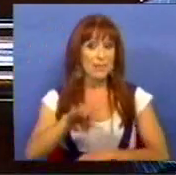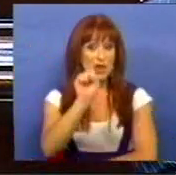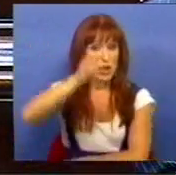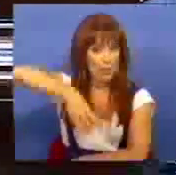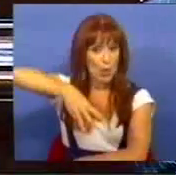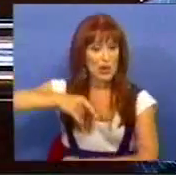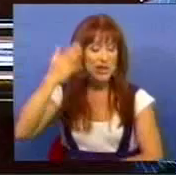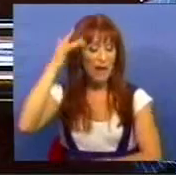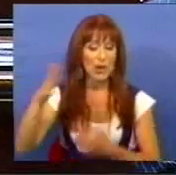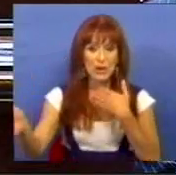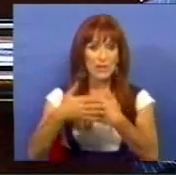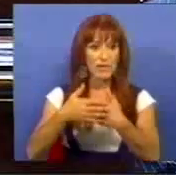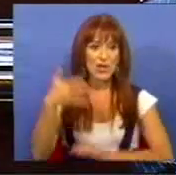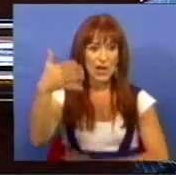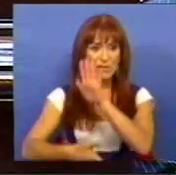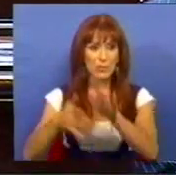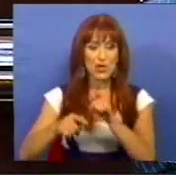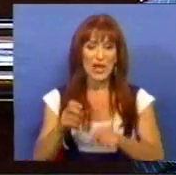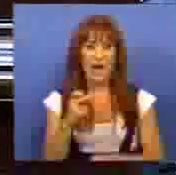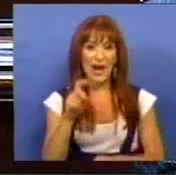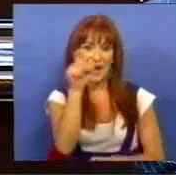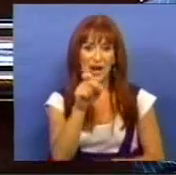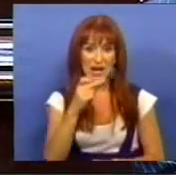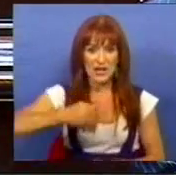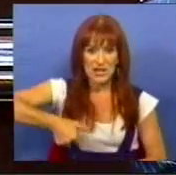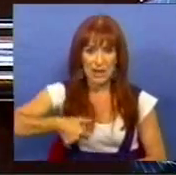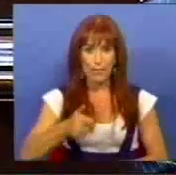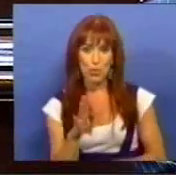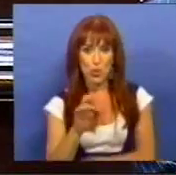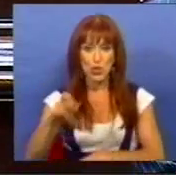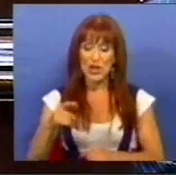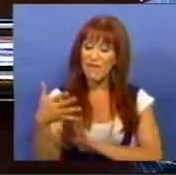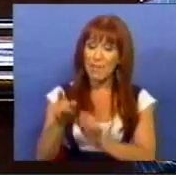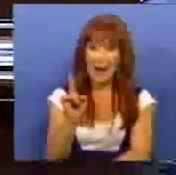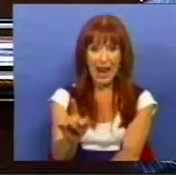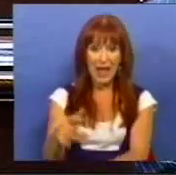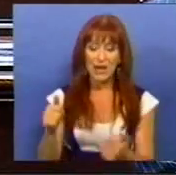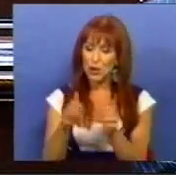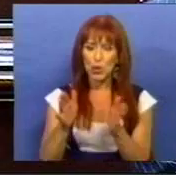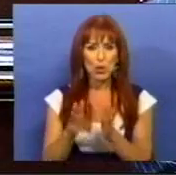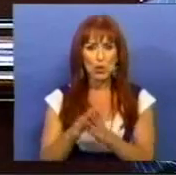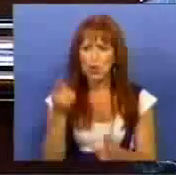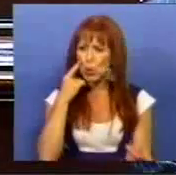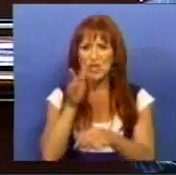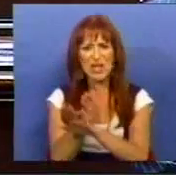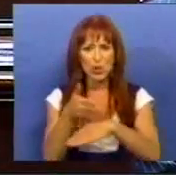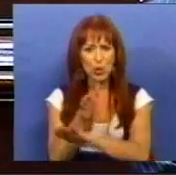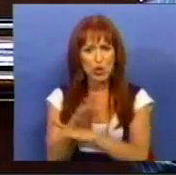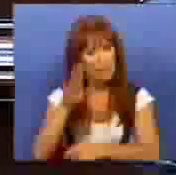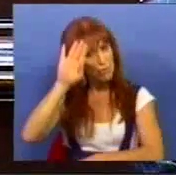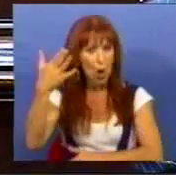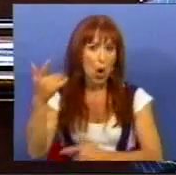a General Motors entendeu fechar a fábrica de Azambuja, fábrica essa que todos os conhecedores do setor